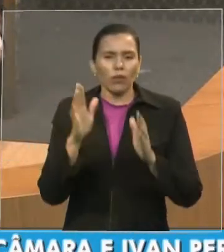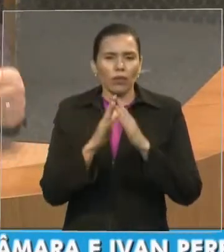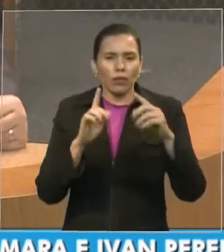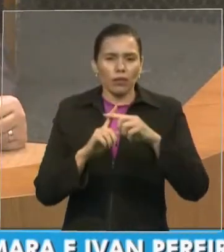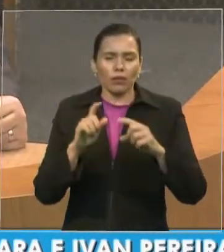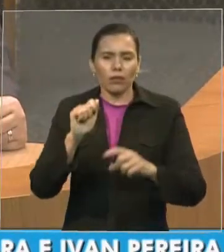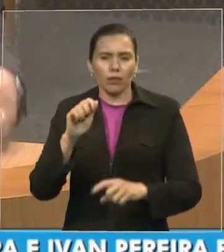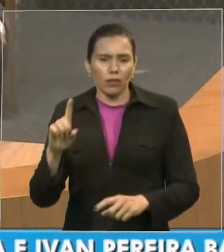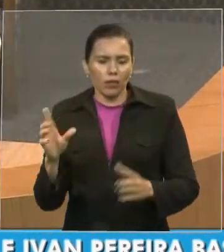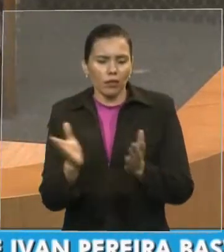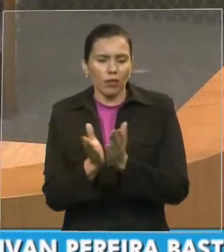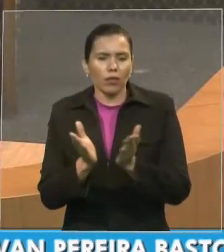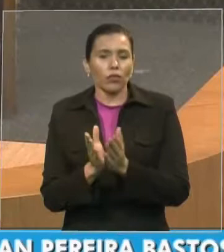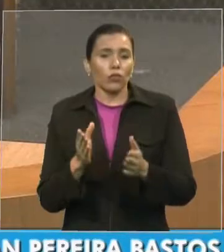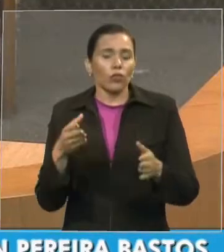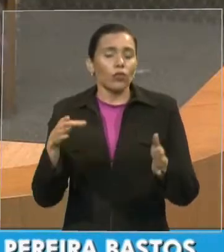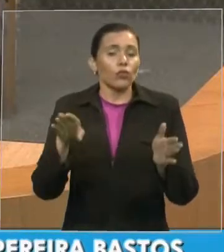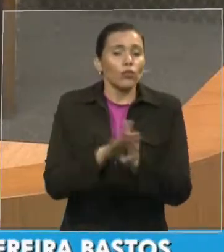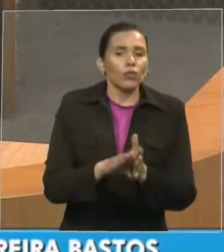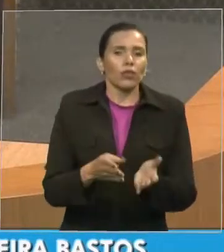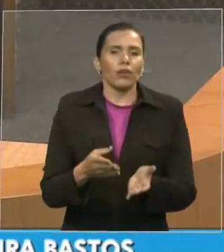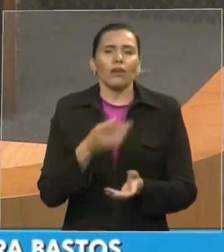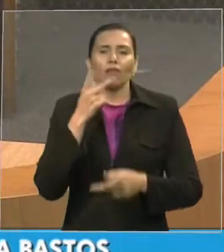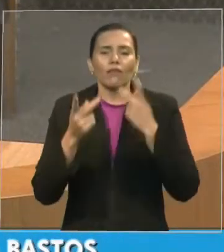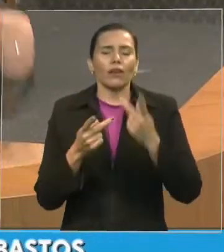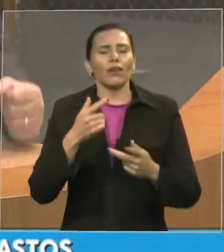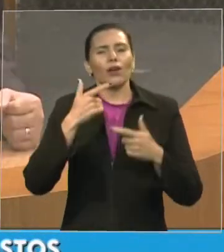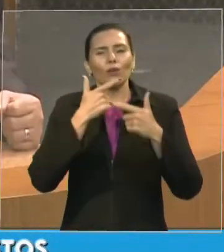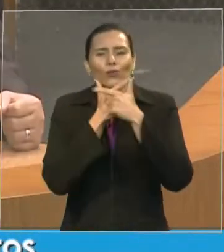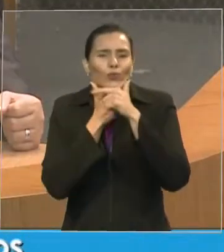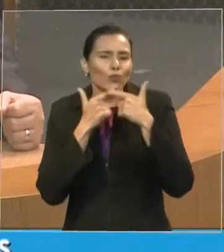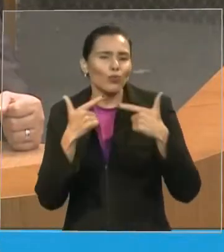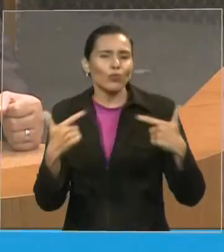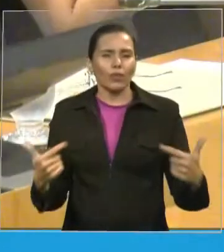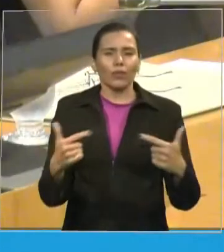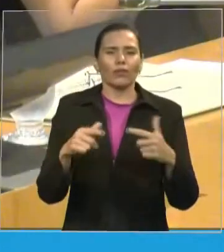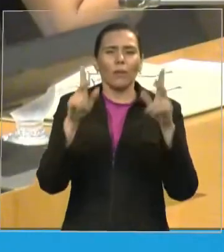é um sorriso. A família assembleana é muito forte.